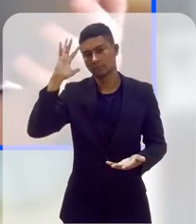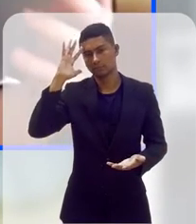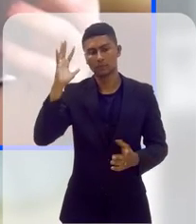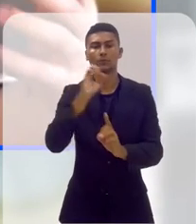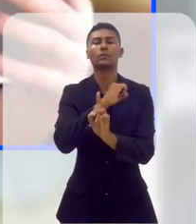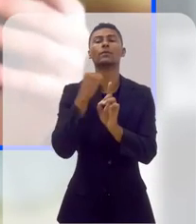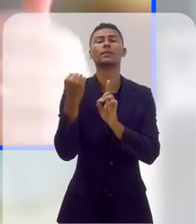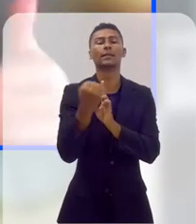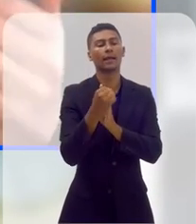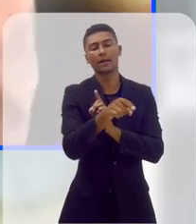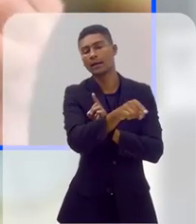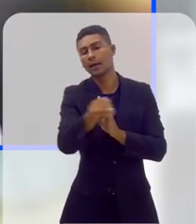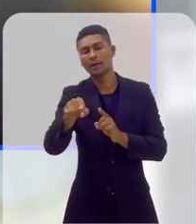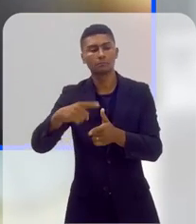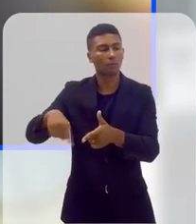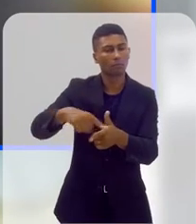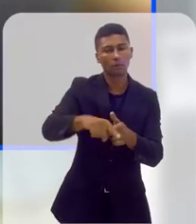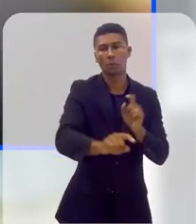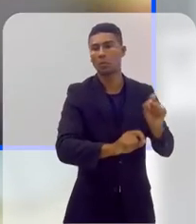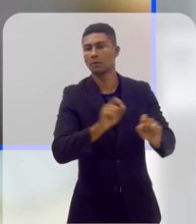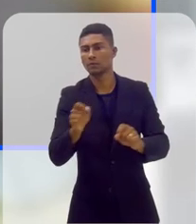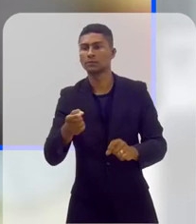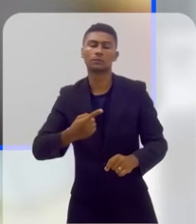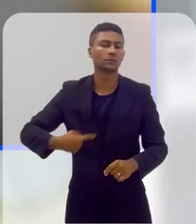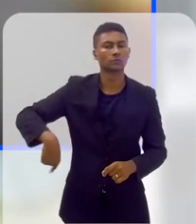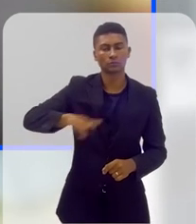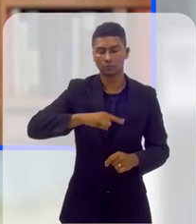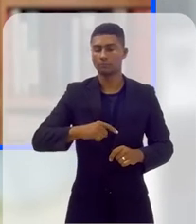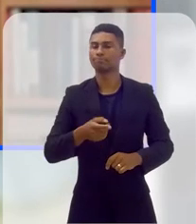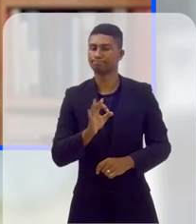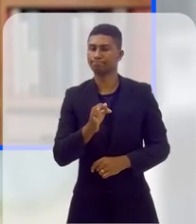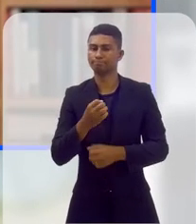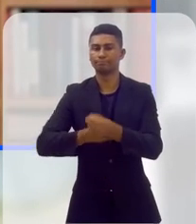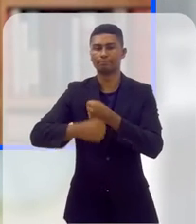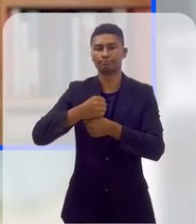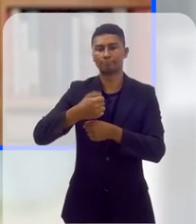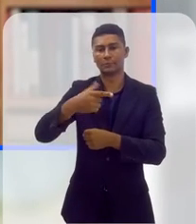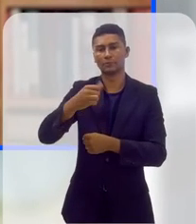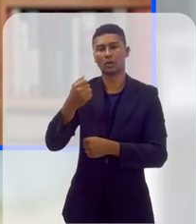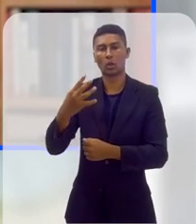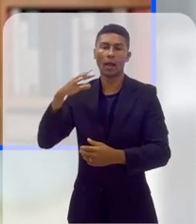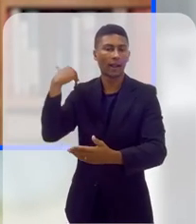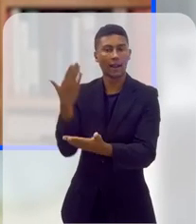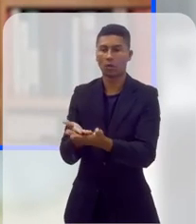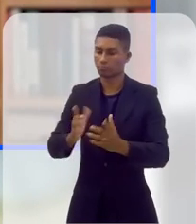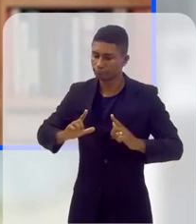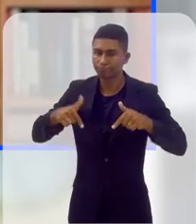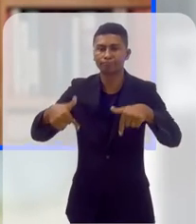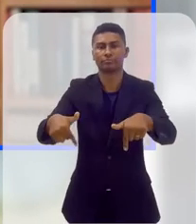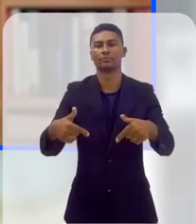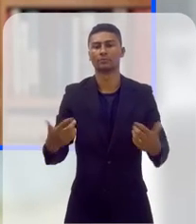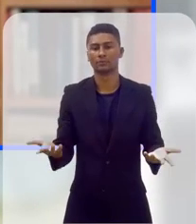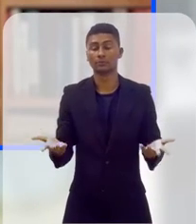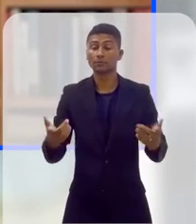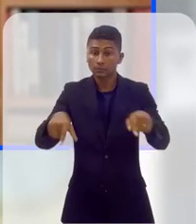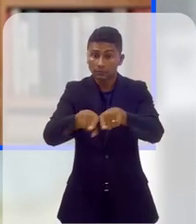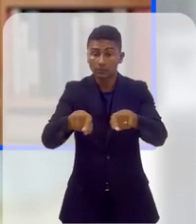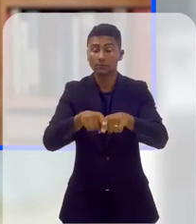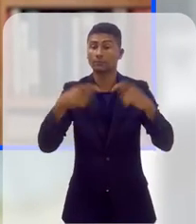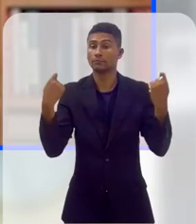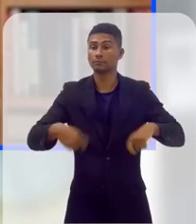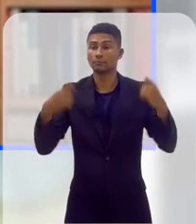papel também oferecer possibilidades, fórmulas específicas, né? Porque nós estamos formando alunos para atender a sociedade.